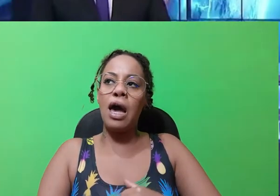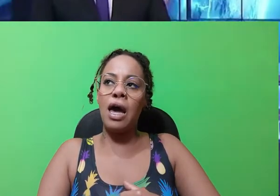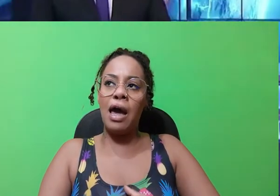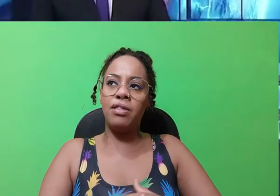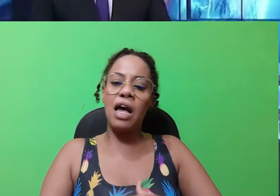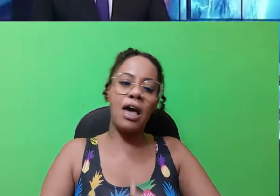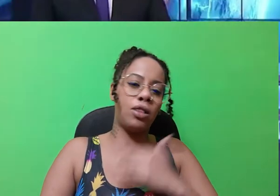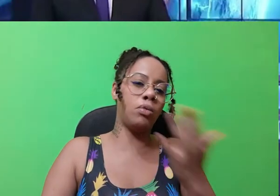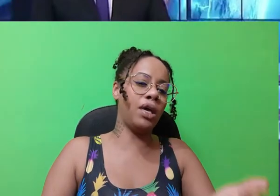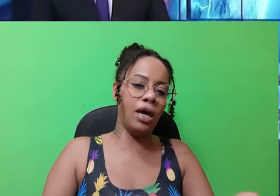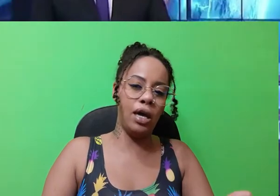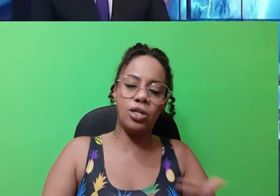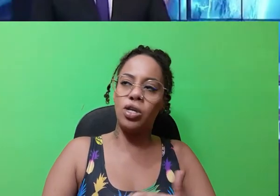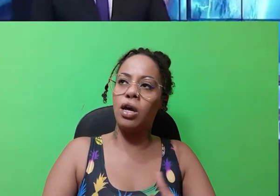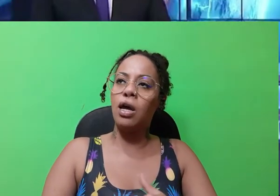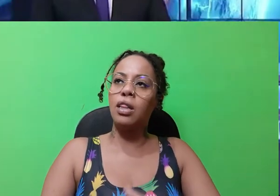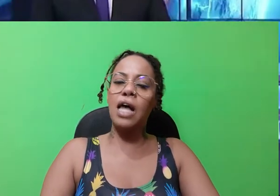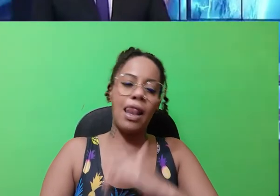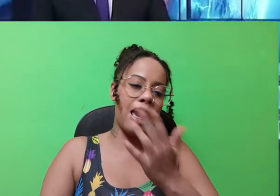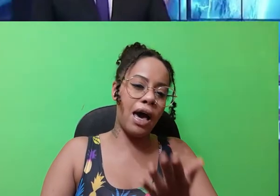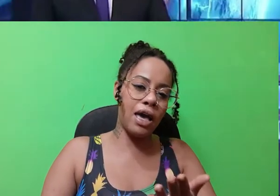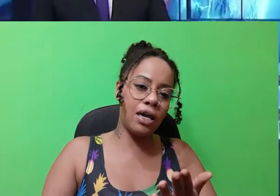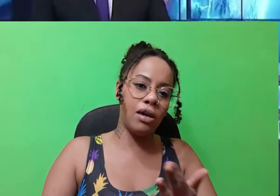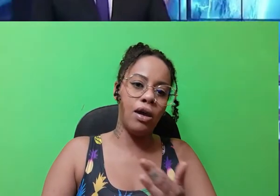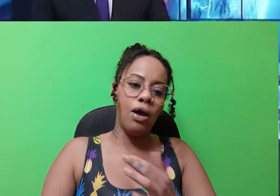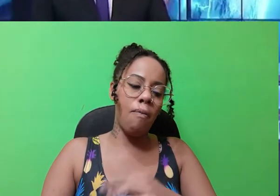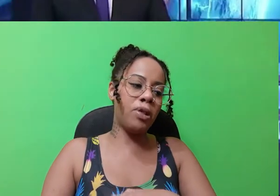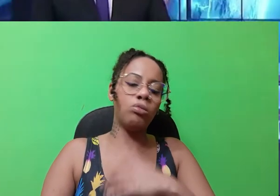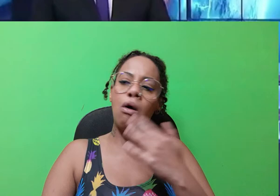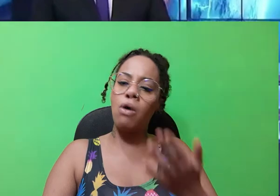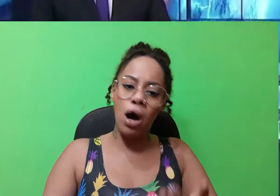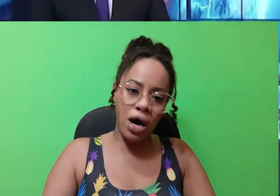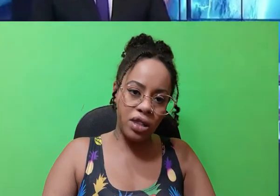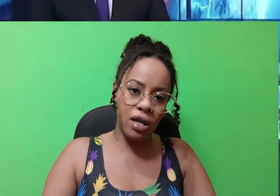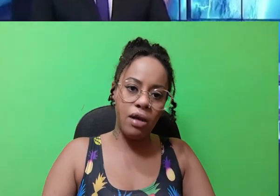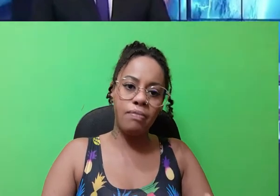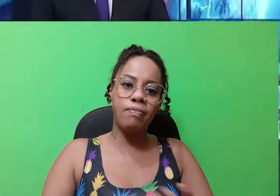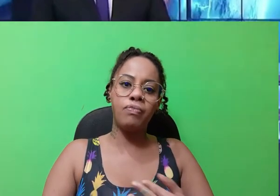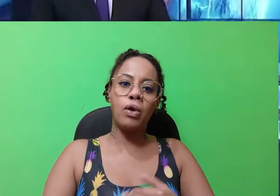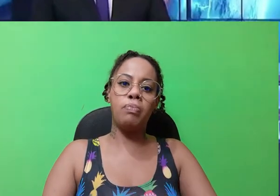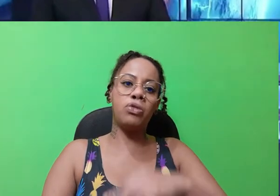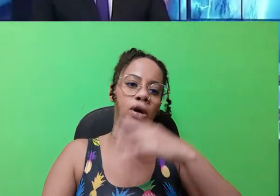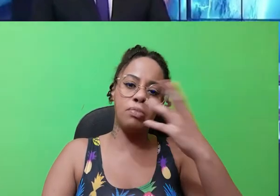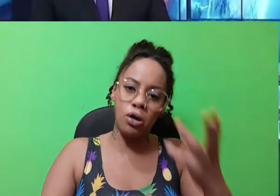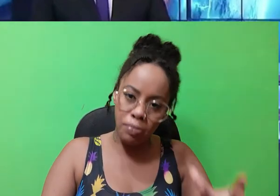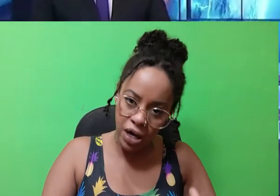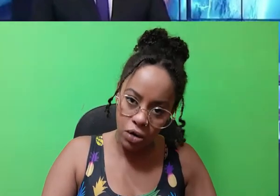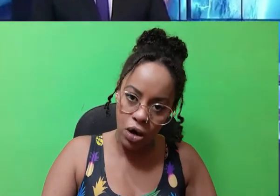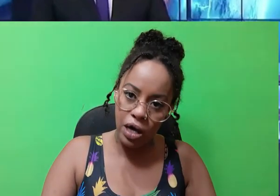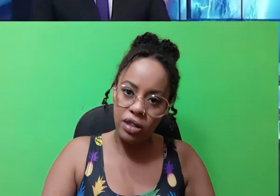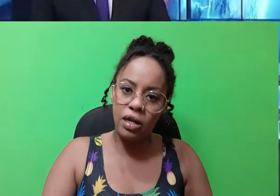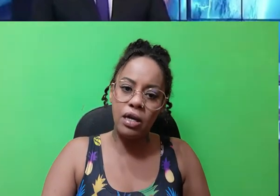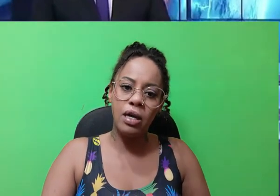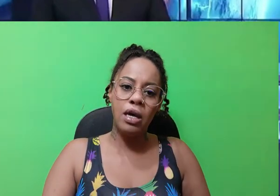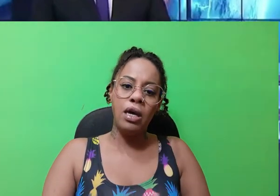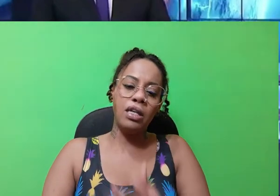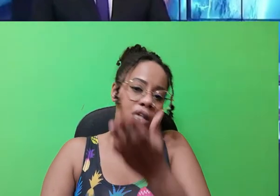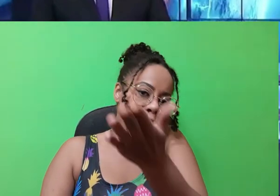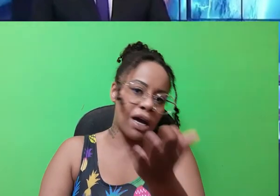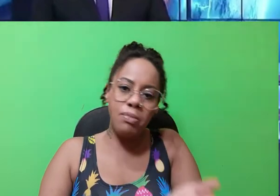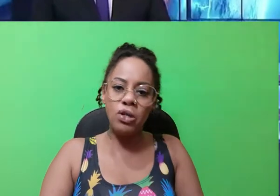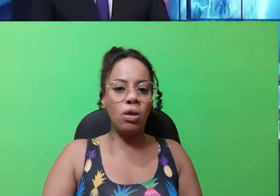dá retweet, dá like, o pessoal gosta, o pessoal que me acompanha gosta.